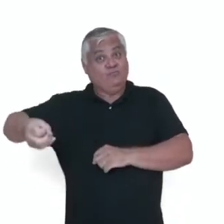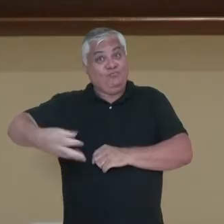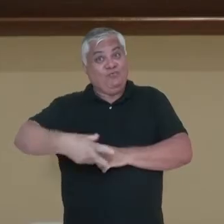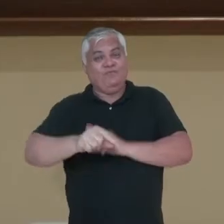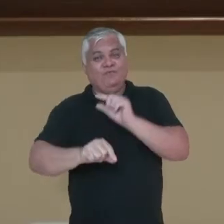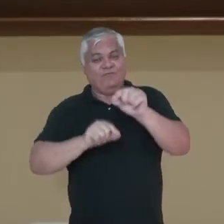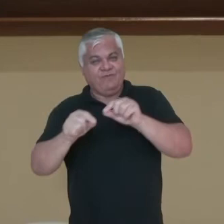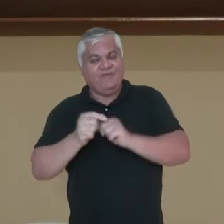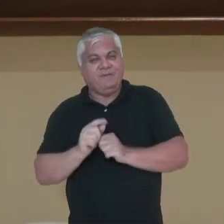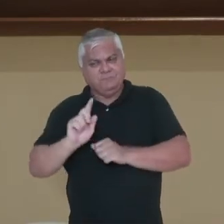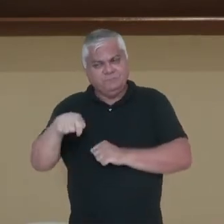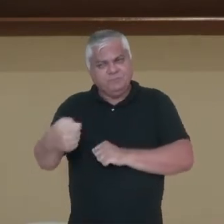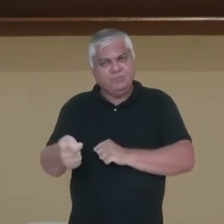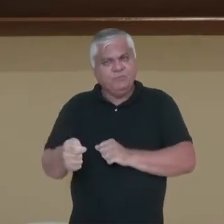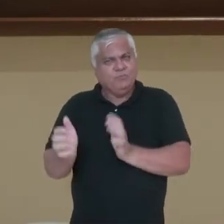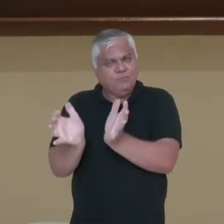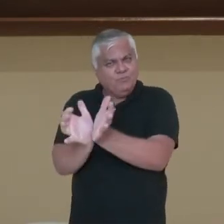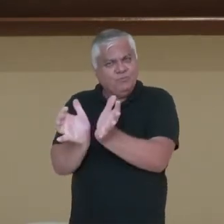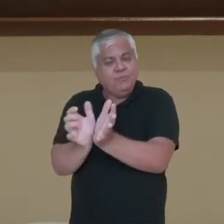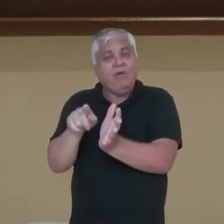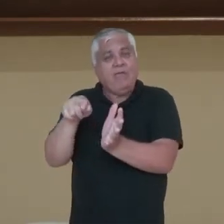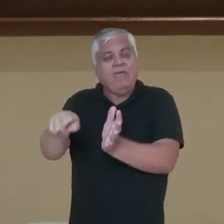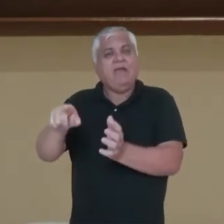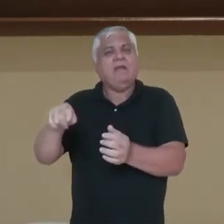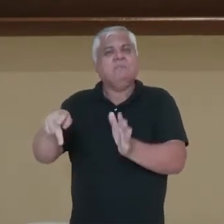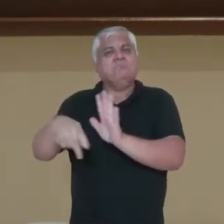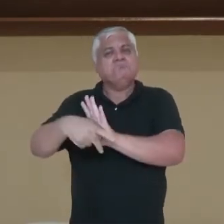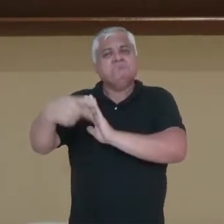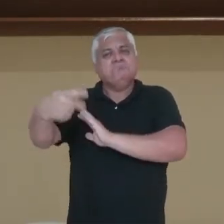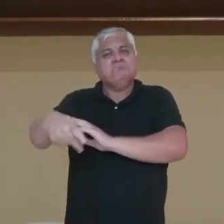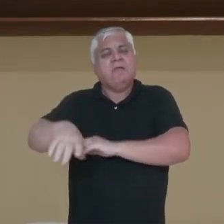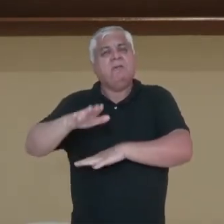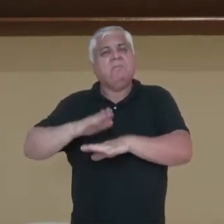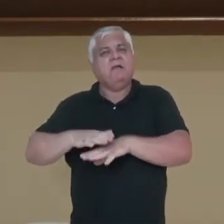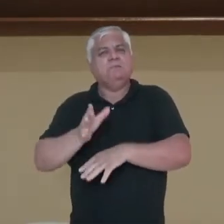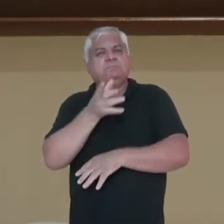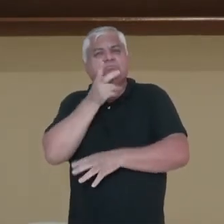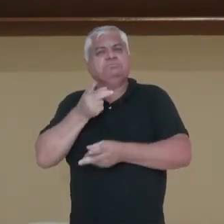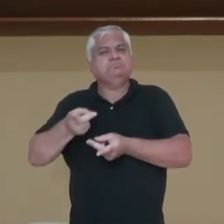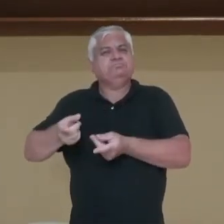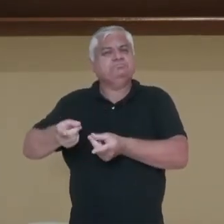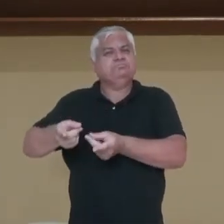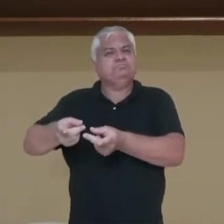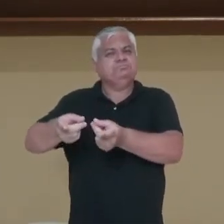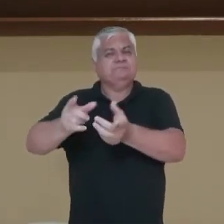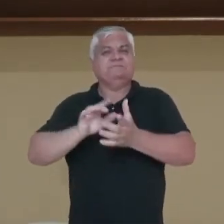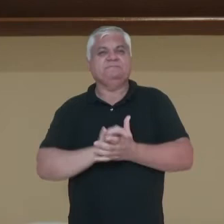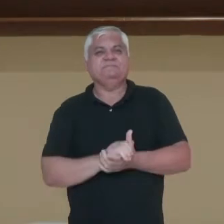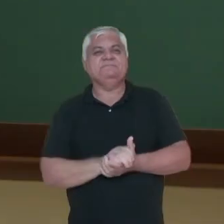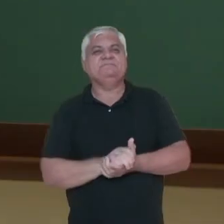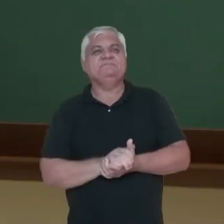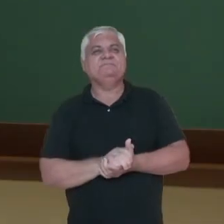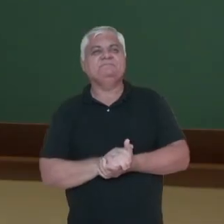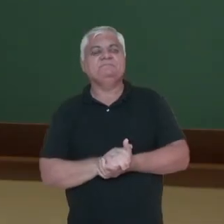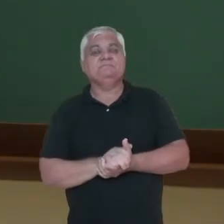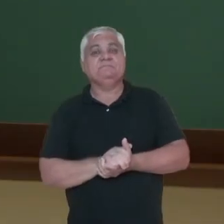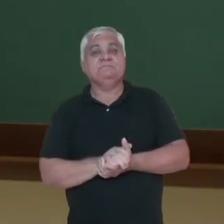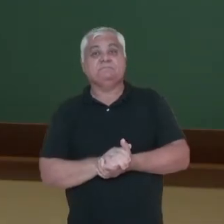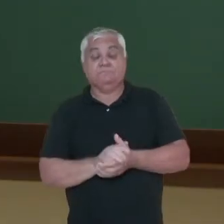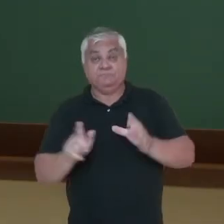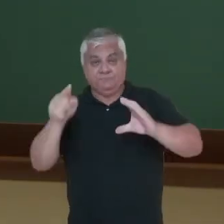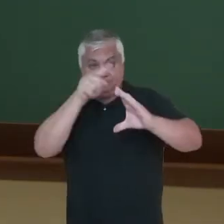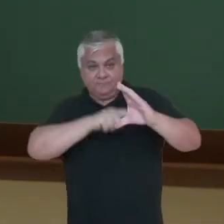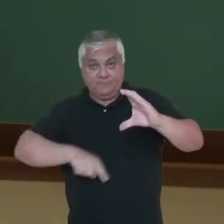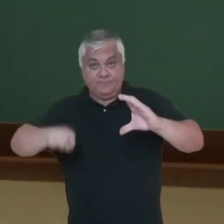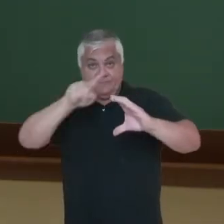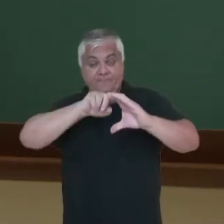em relação às briófitas, é que a fase esporófita é a mais duradoura. Ok? No ciclo de vida, então, mais